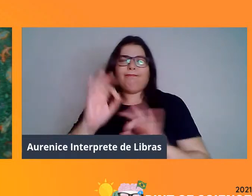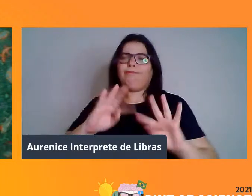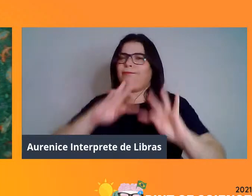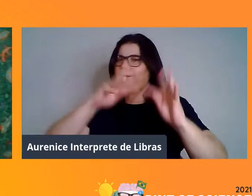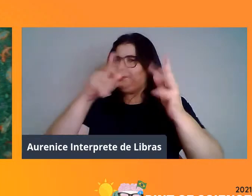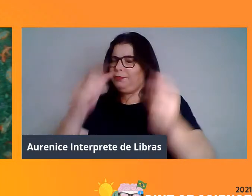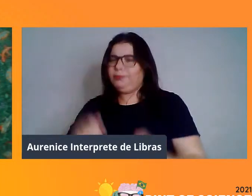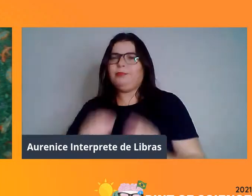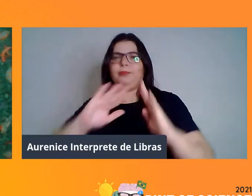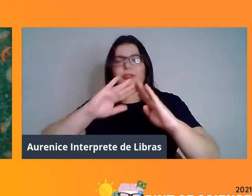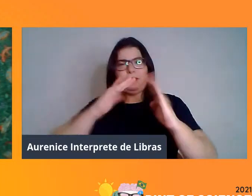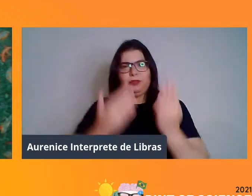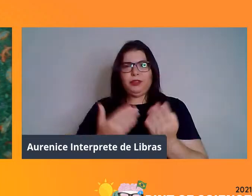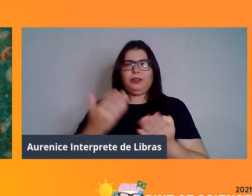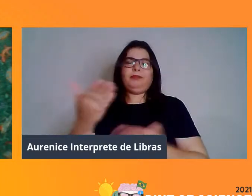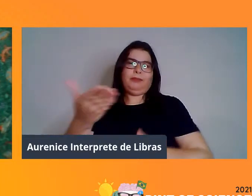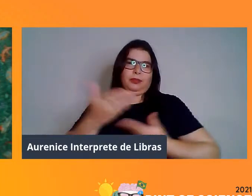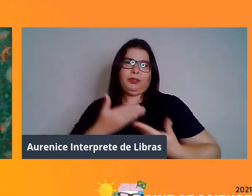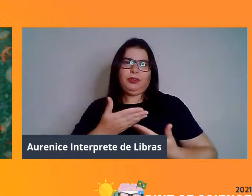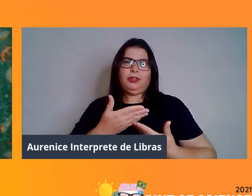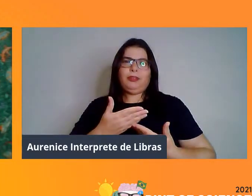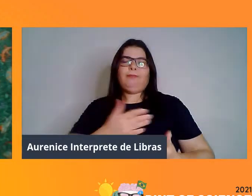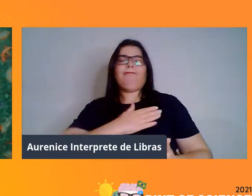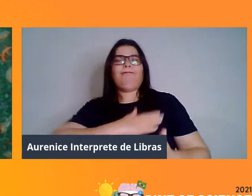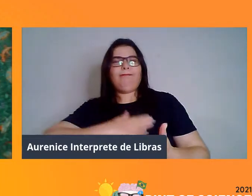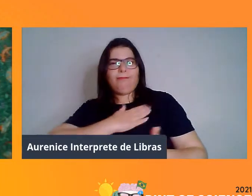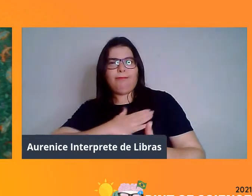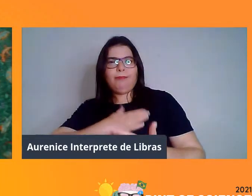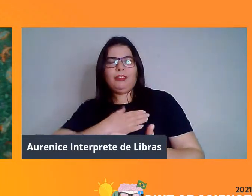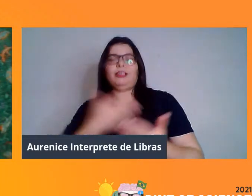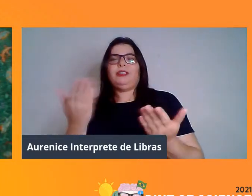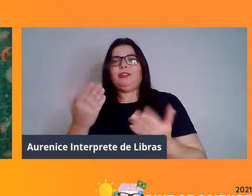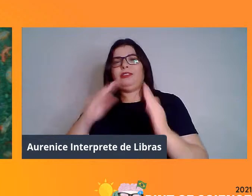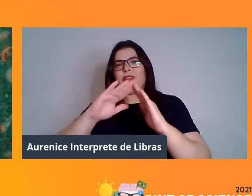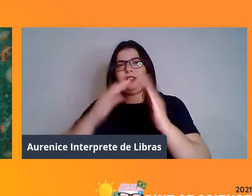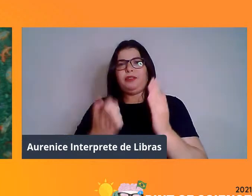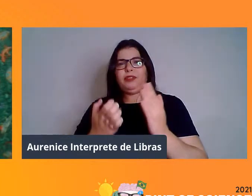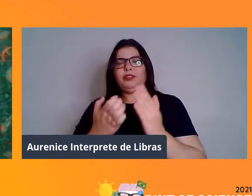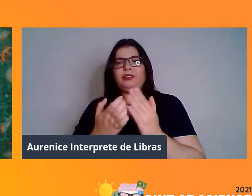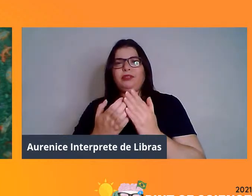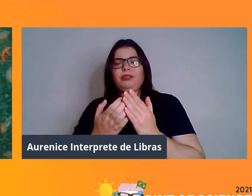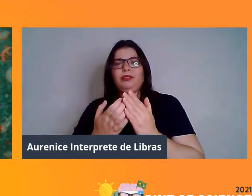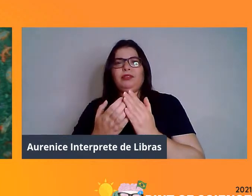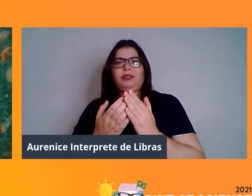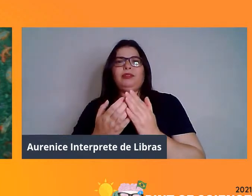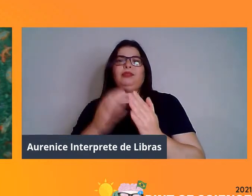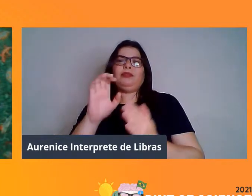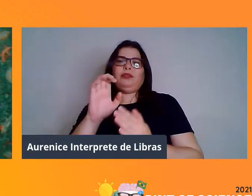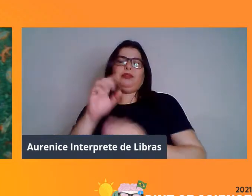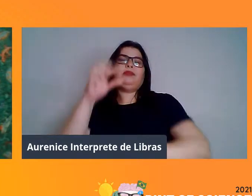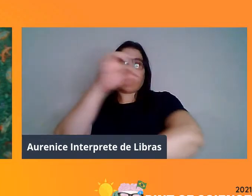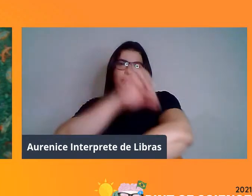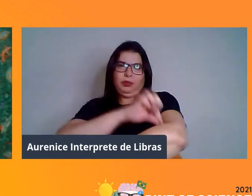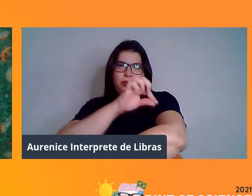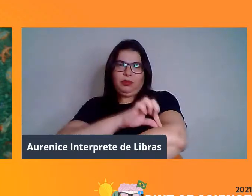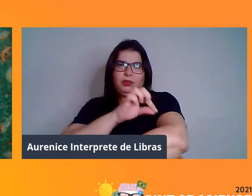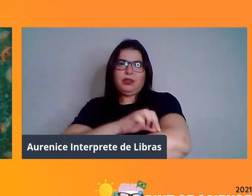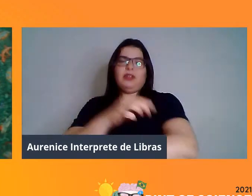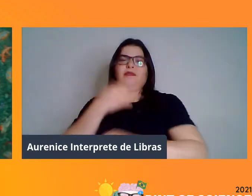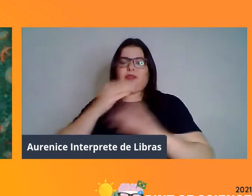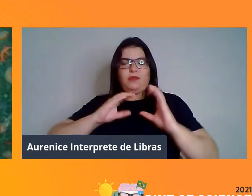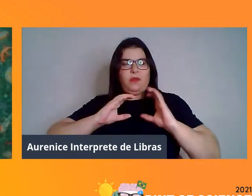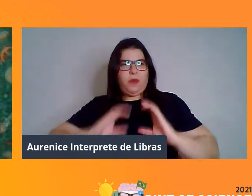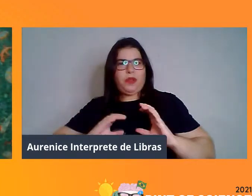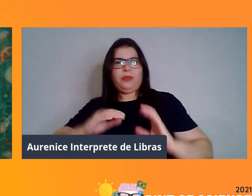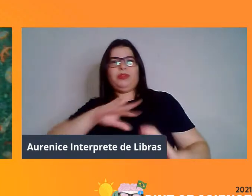É uma satisfação estar aqui no Pint of Science, Edição Mossoró, e falando um pouco do comportamento dos bichos